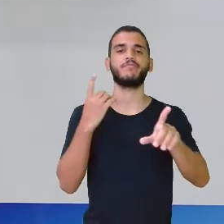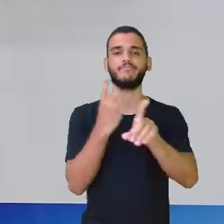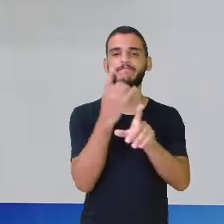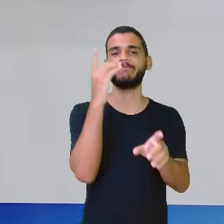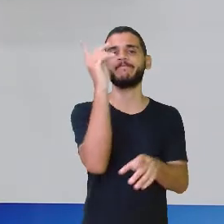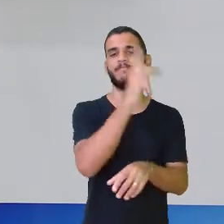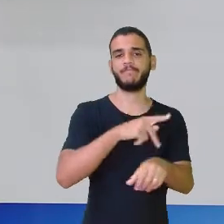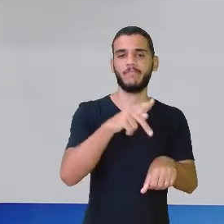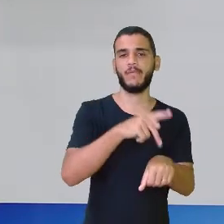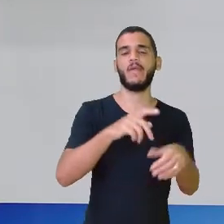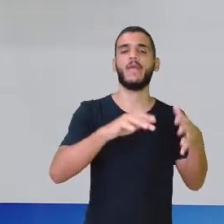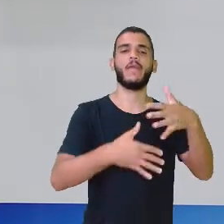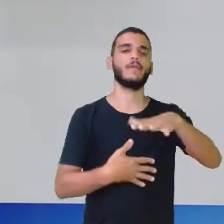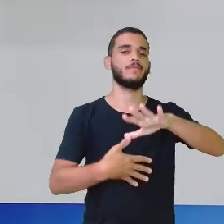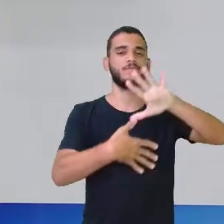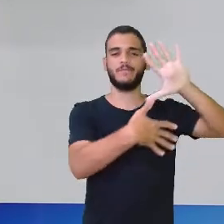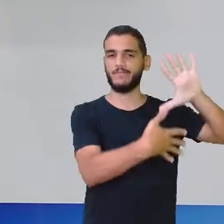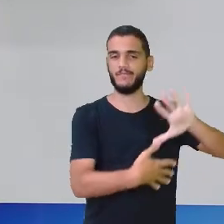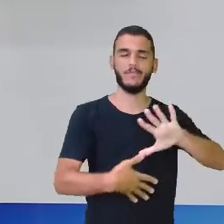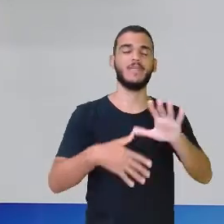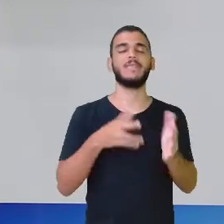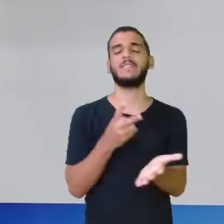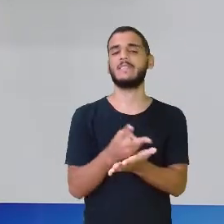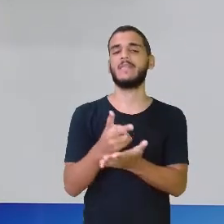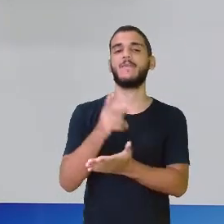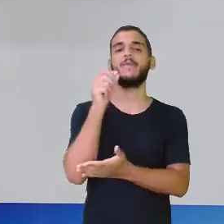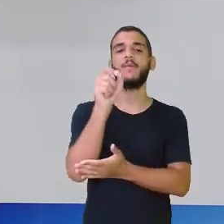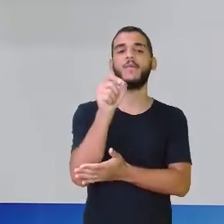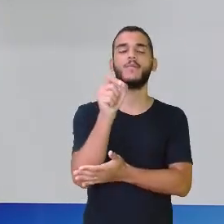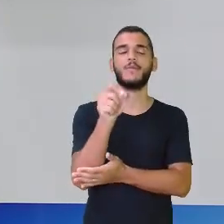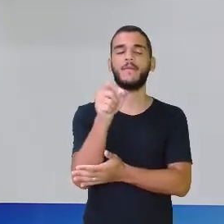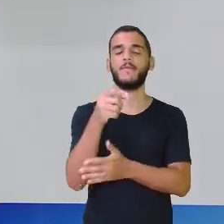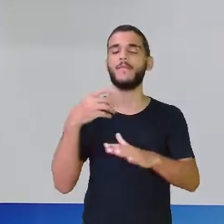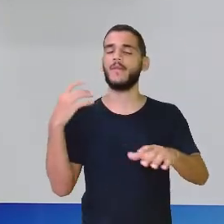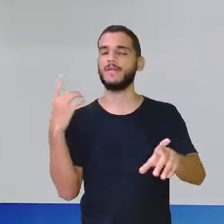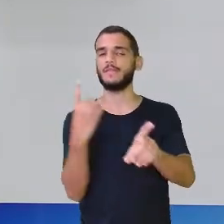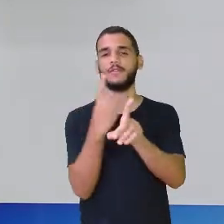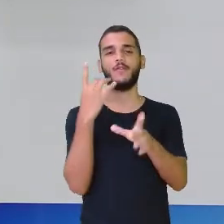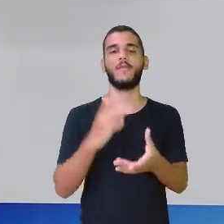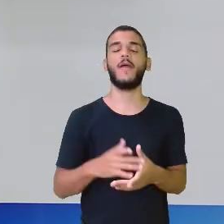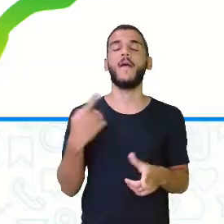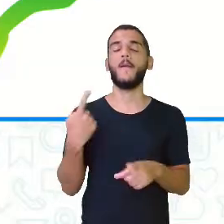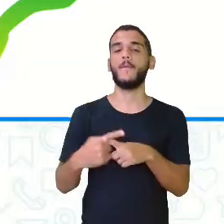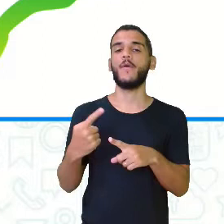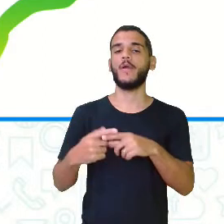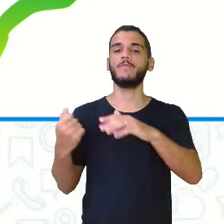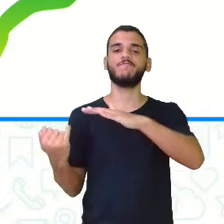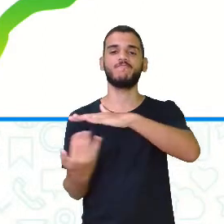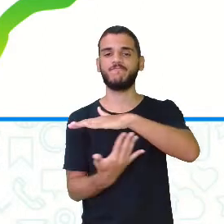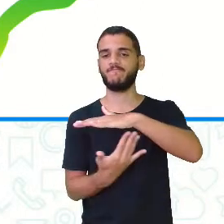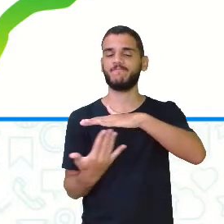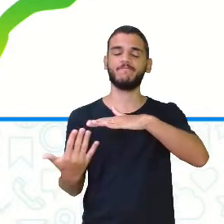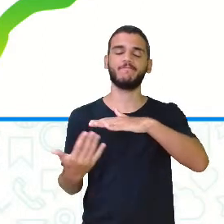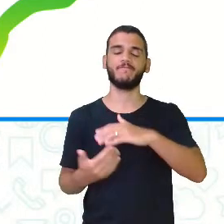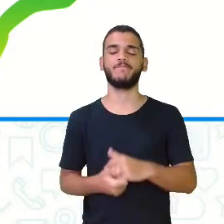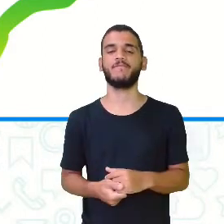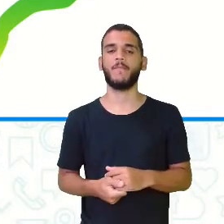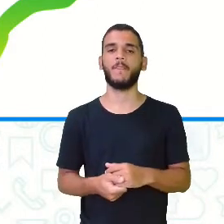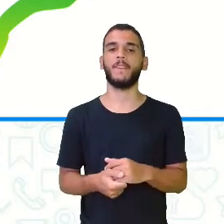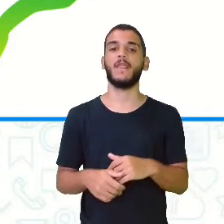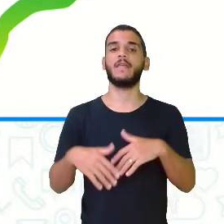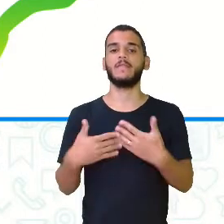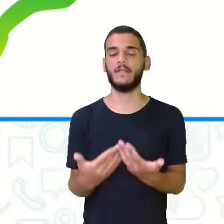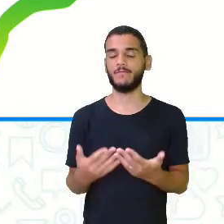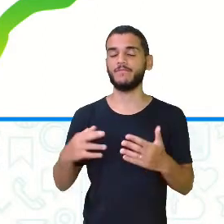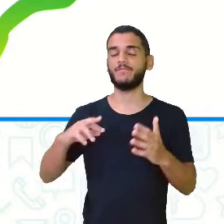dessa América, desse continente. Sempre foi uma descoberta. Por quê? A imigração no Brasil refere-se